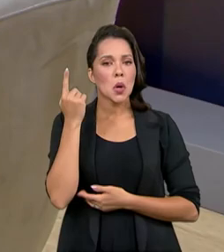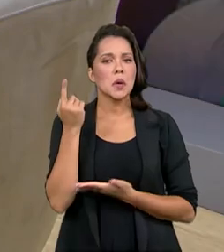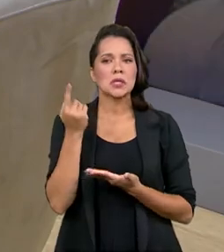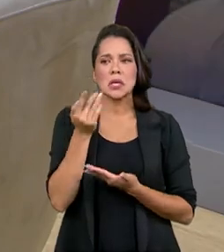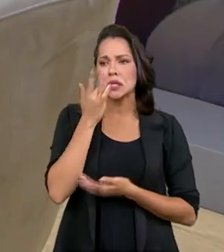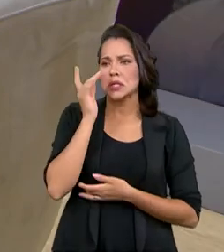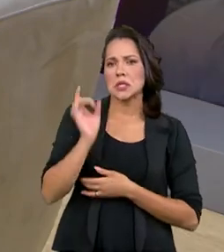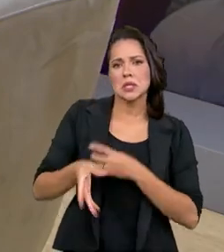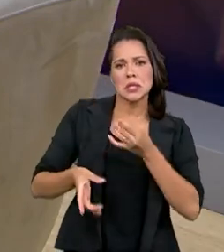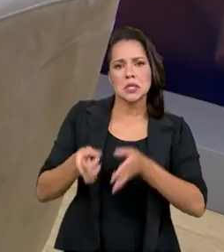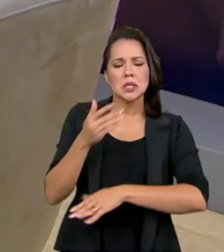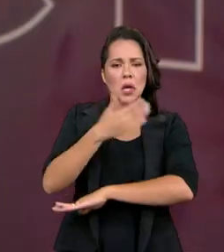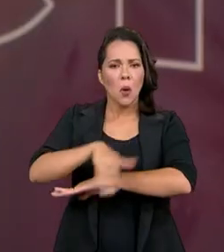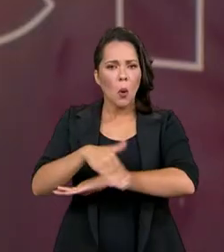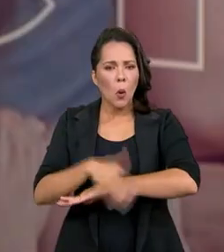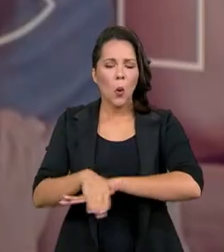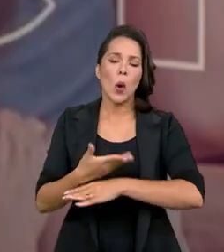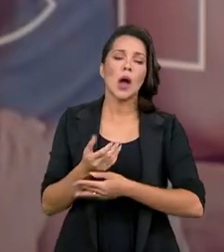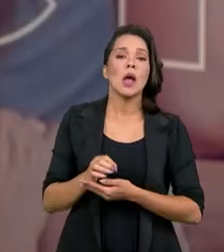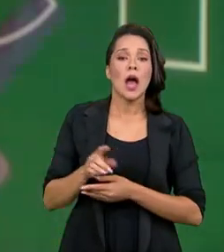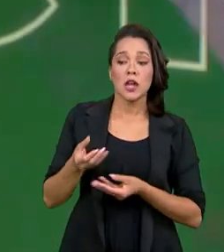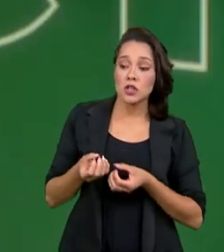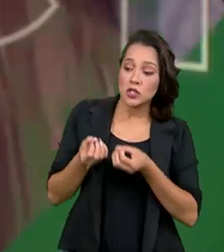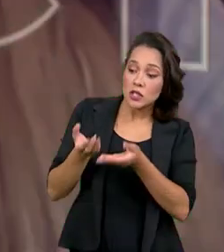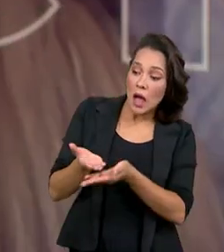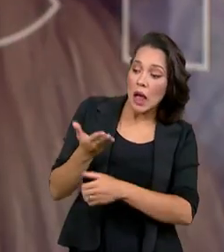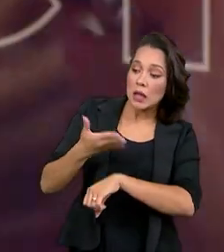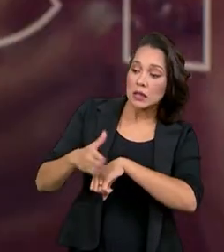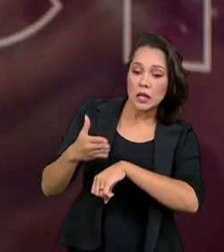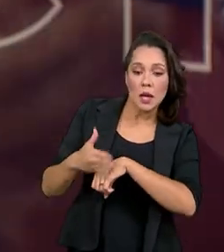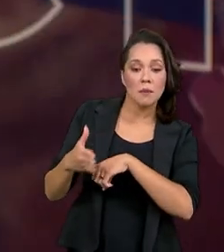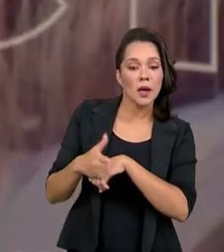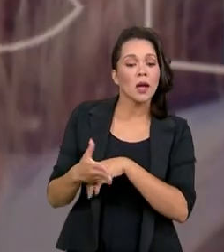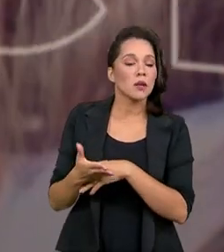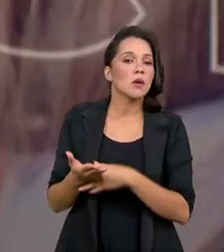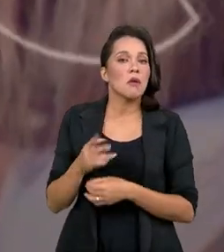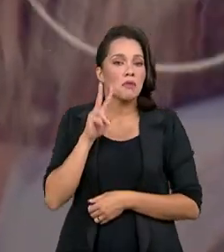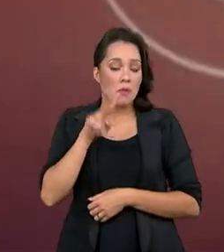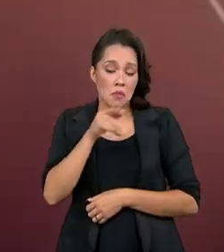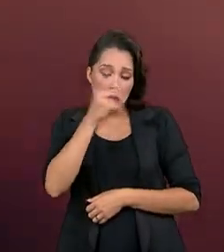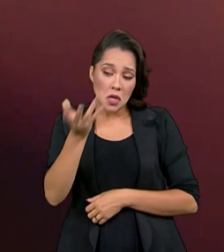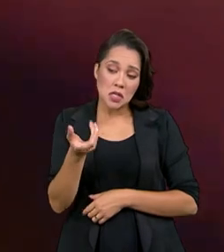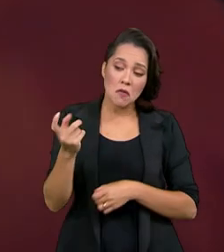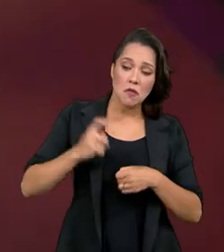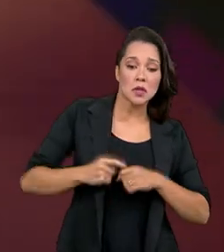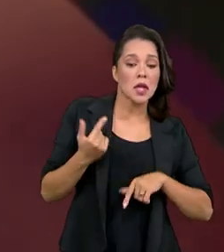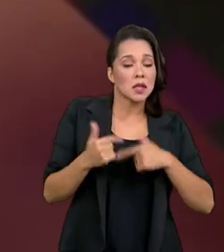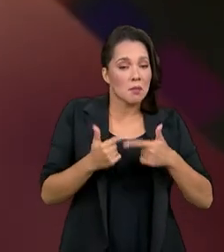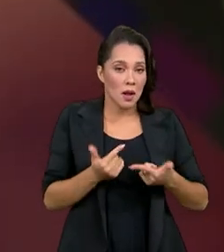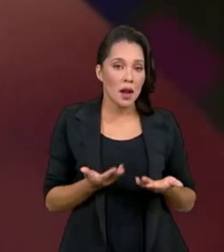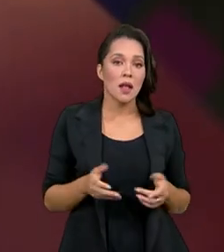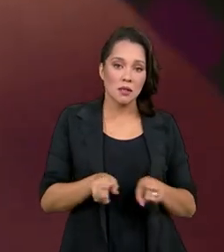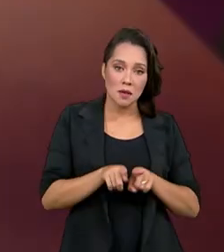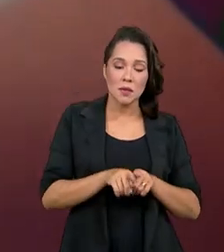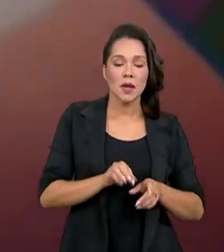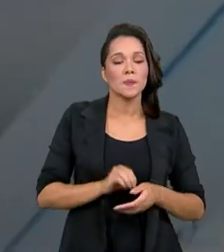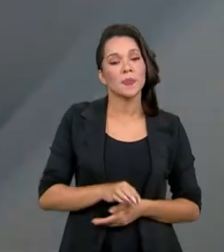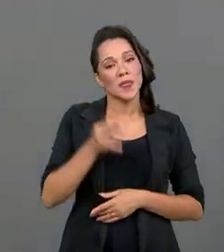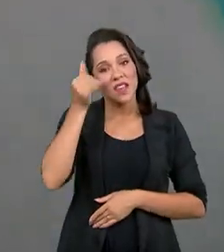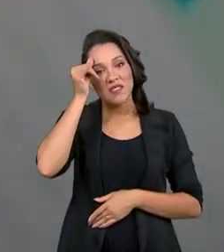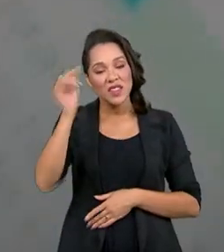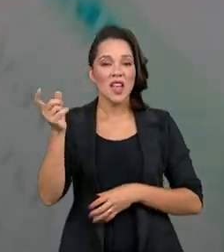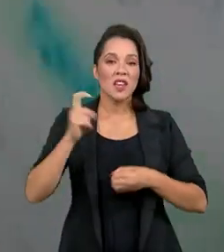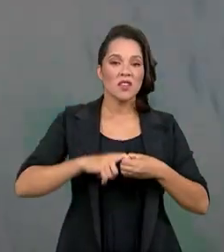de rua e ajudamos, oferecemos capacitação para que essas pessoas possam retornar ao mercado de trabalho e também evitar